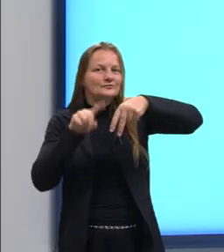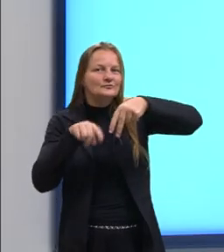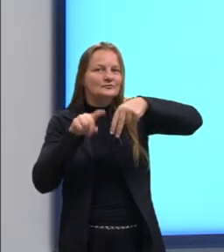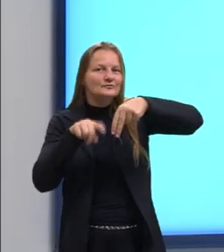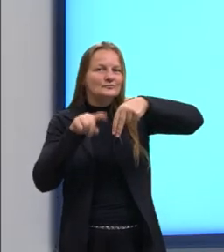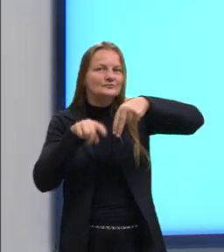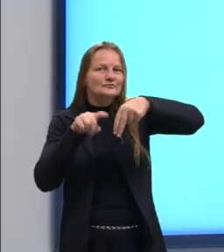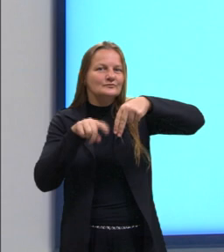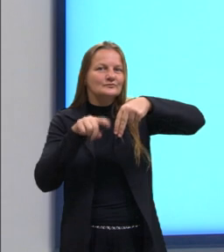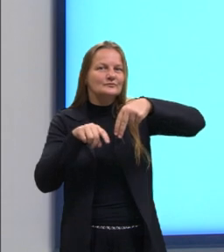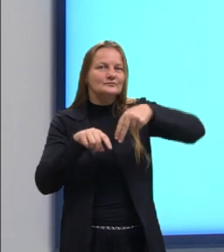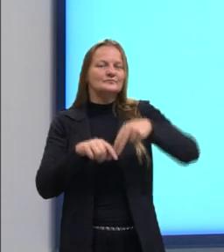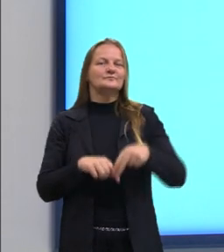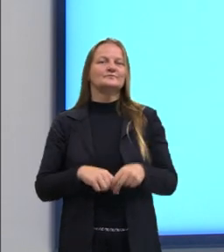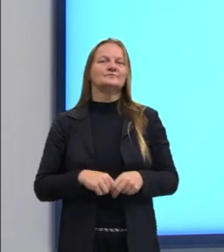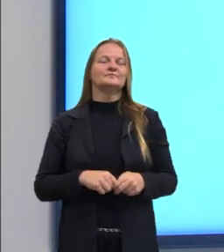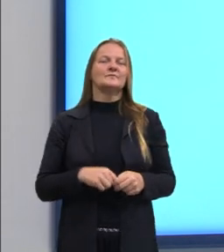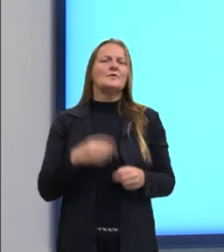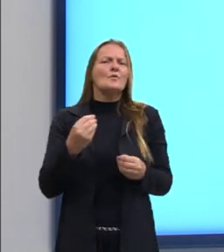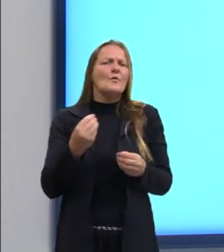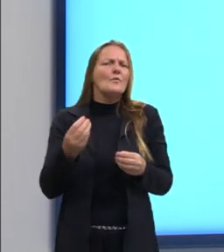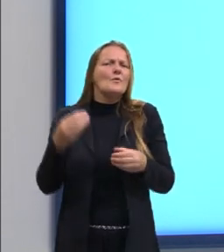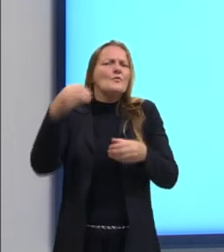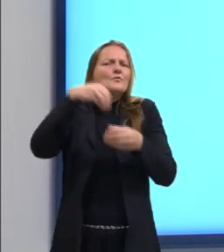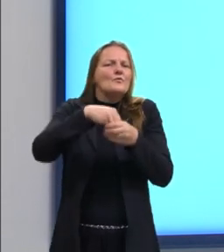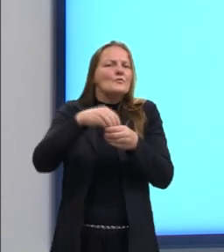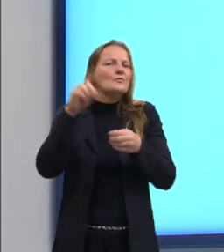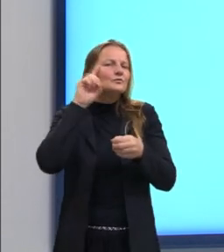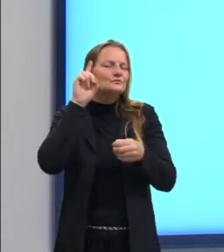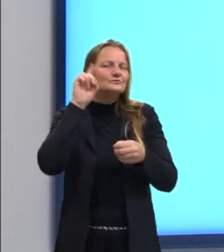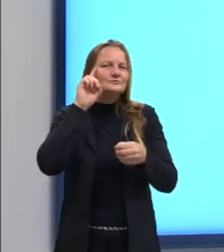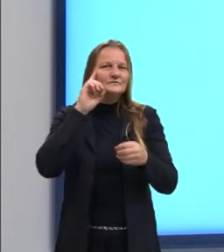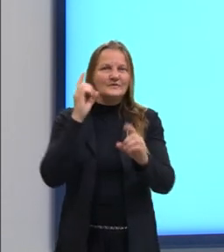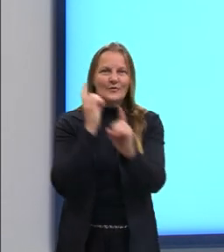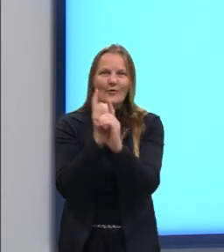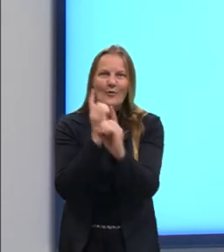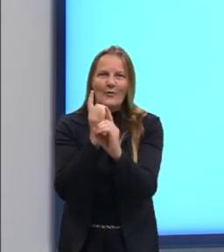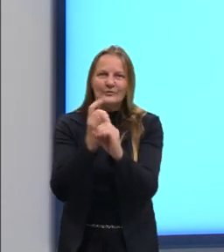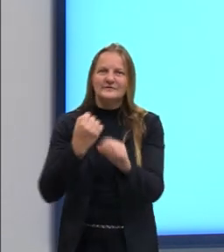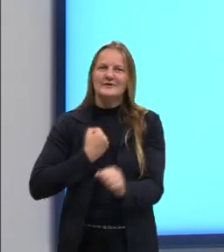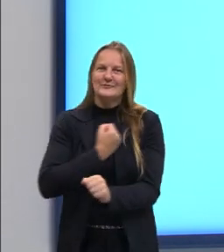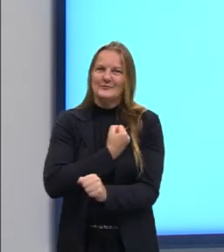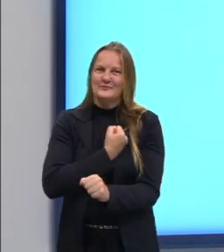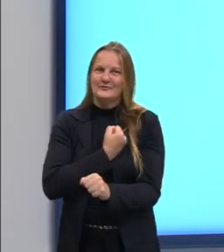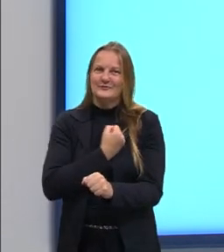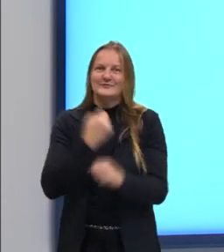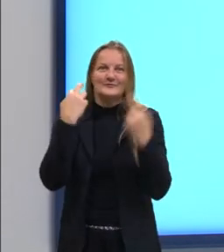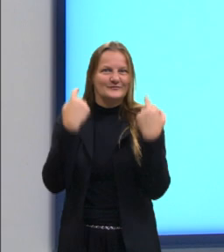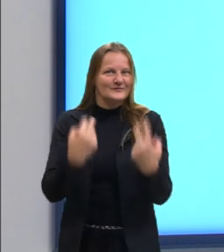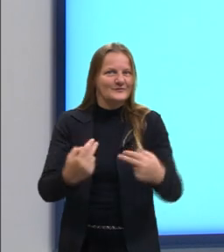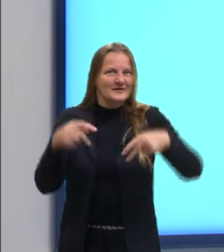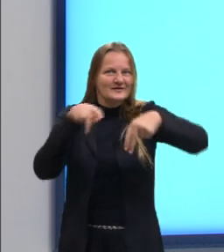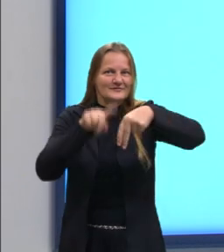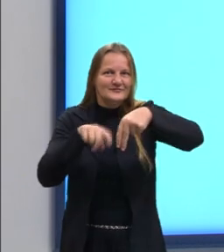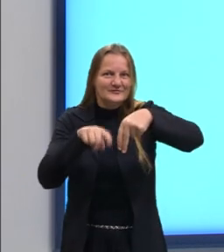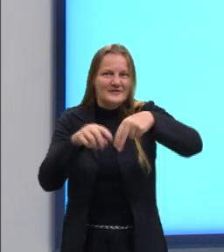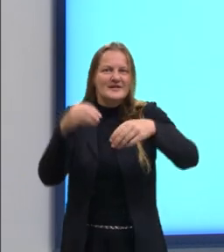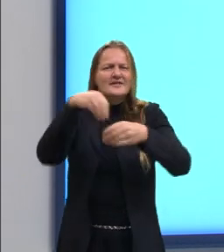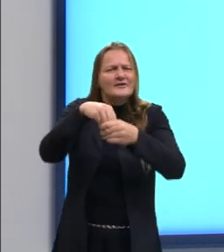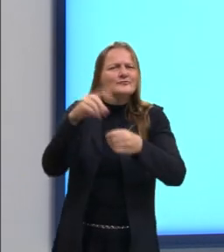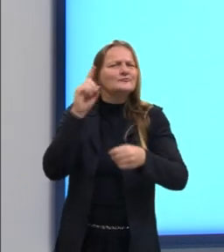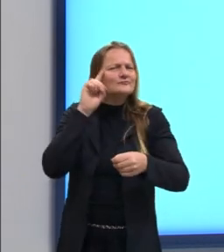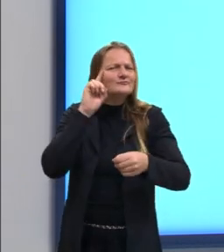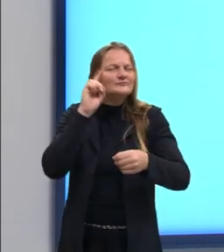os números naturais no nosso dia a dia? E é importante a gente começar a levantar alguns questionamentos para perceber o quão